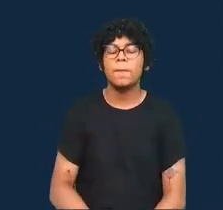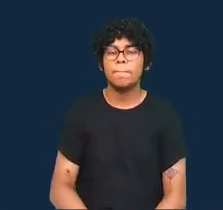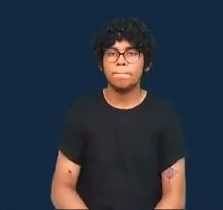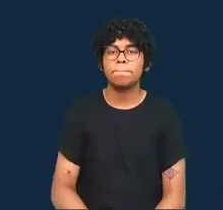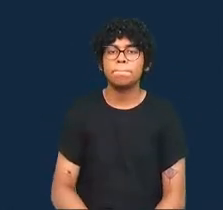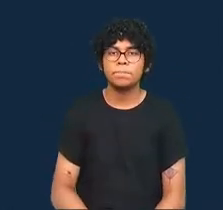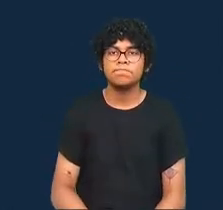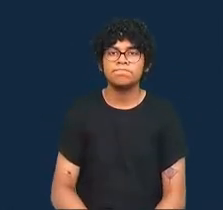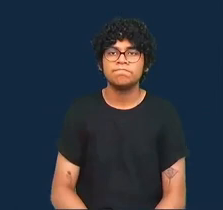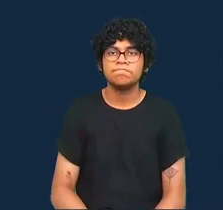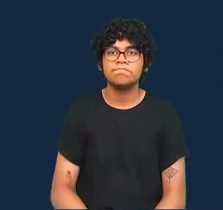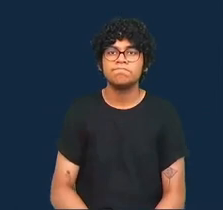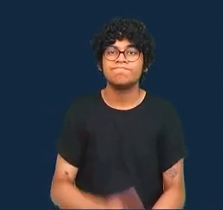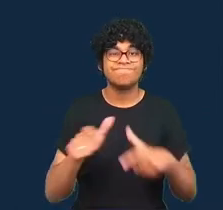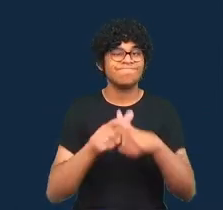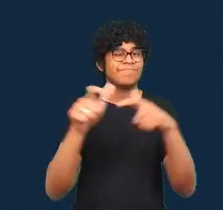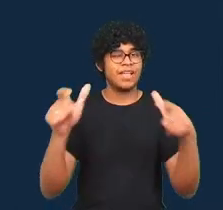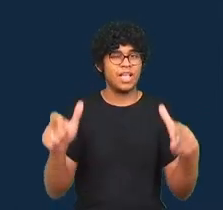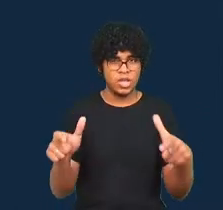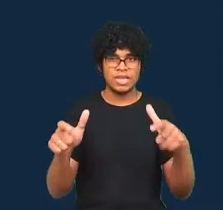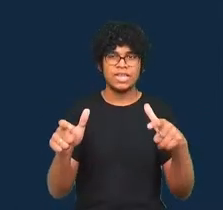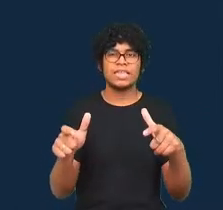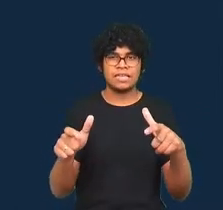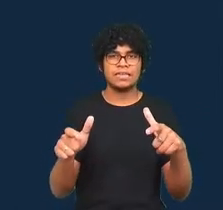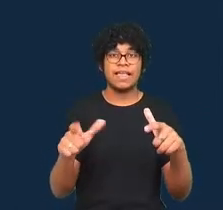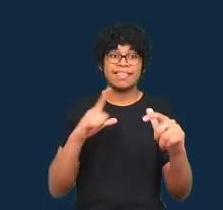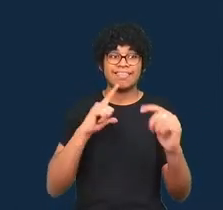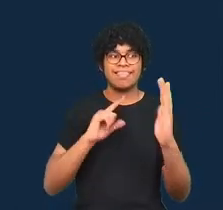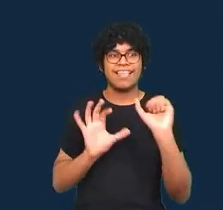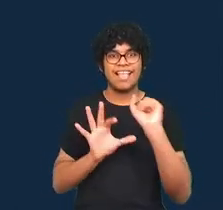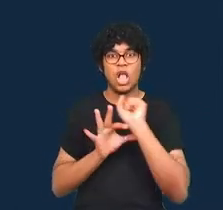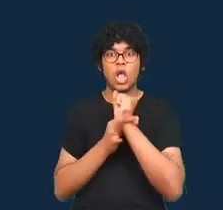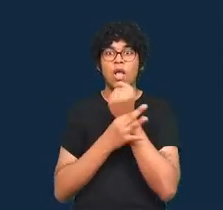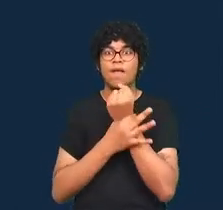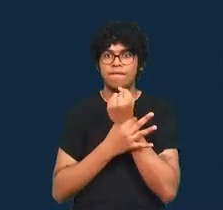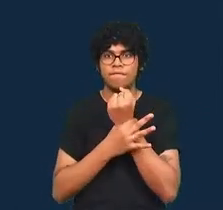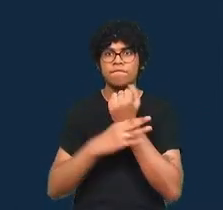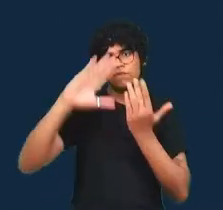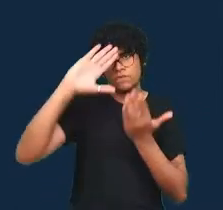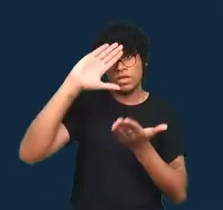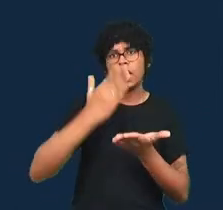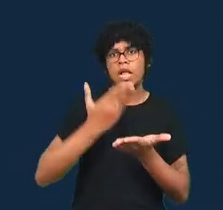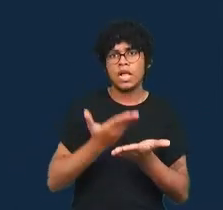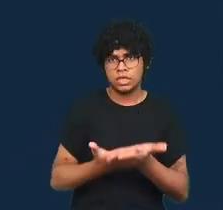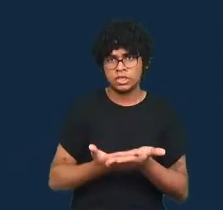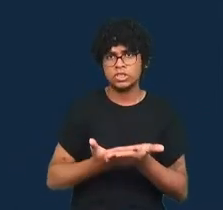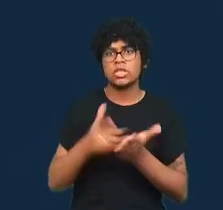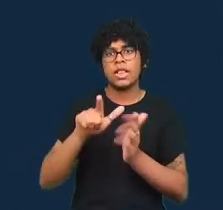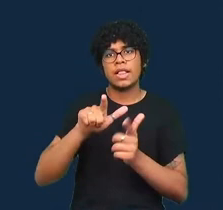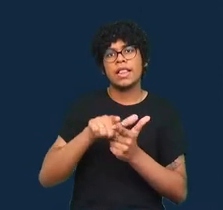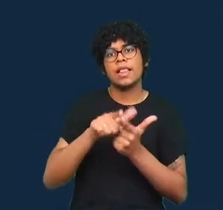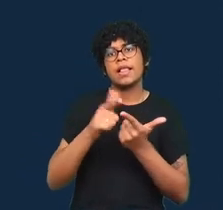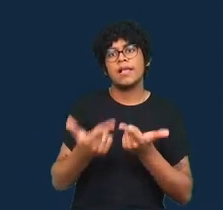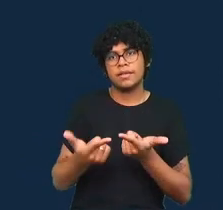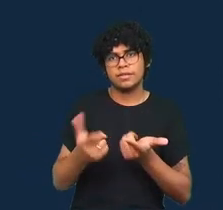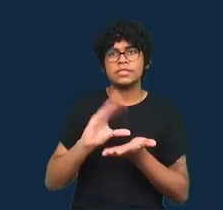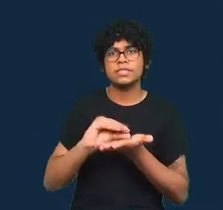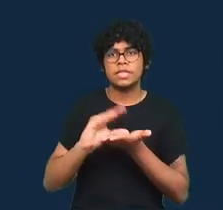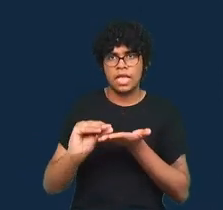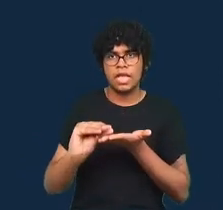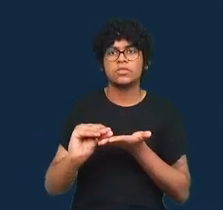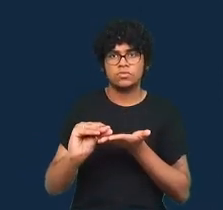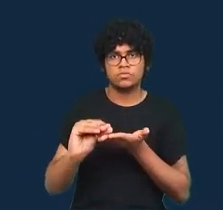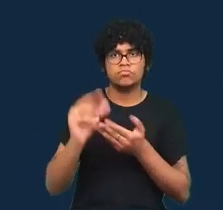geralmente uma confiança entre os praticantes do jornalismo de dados nos países ocidentais de